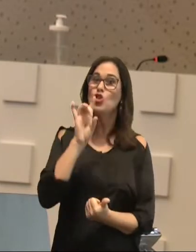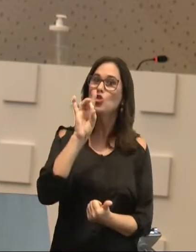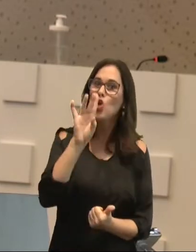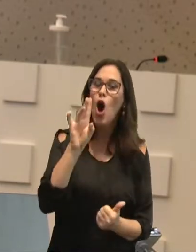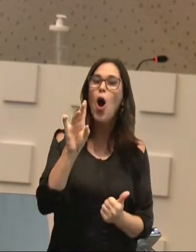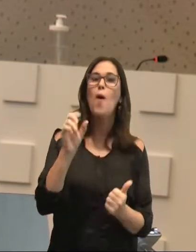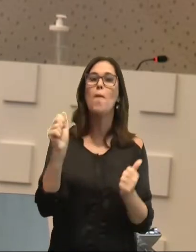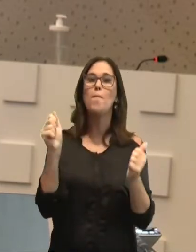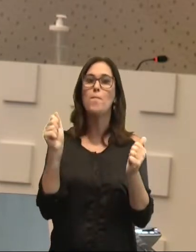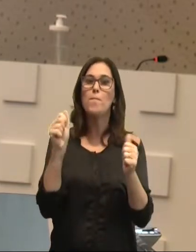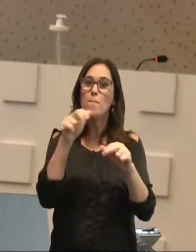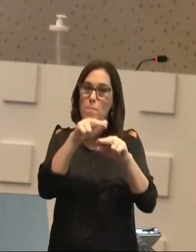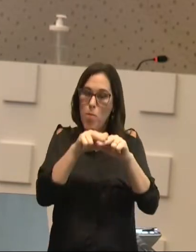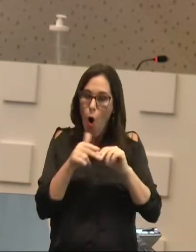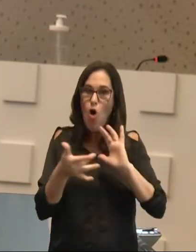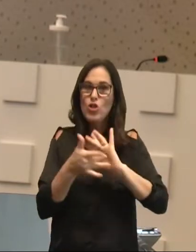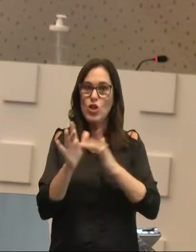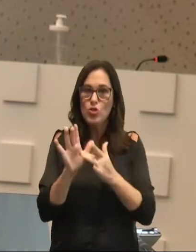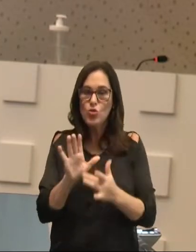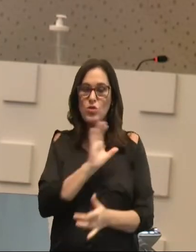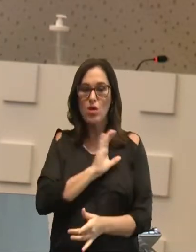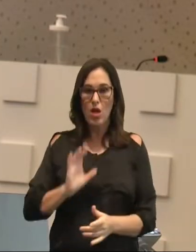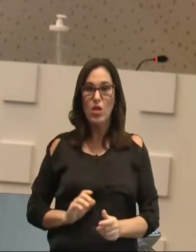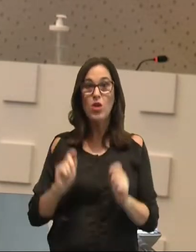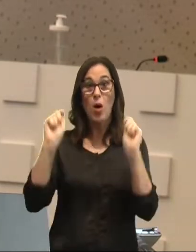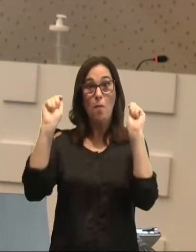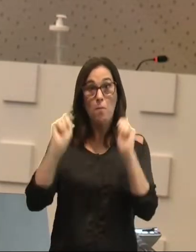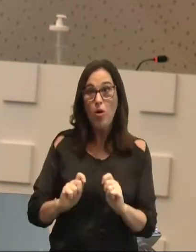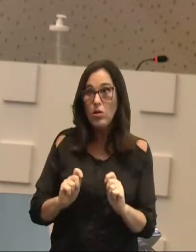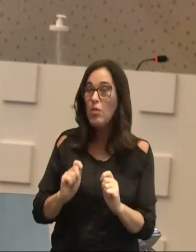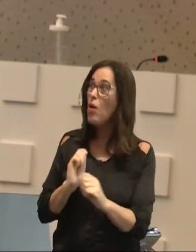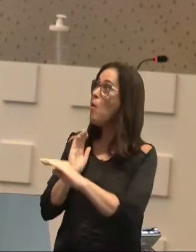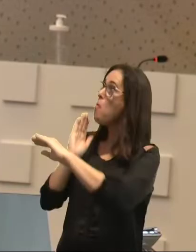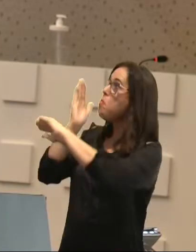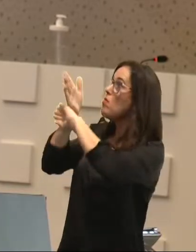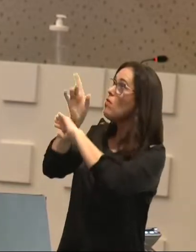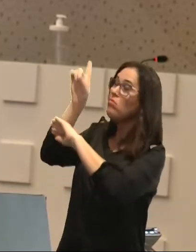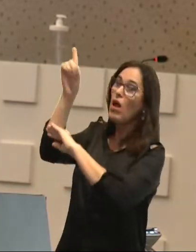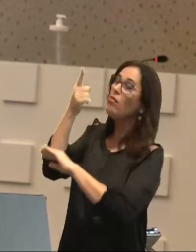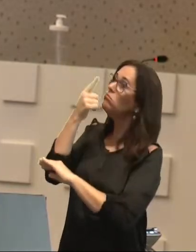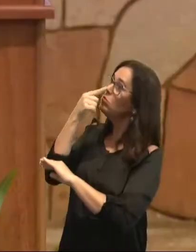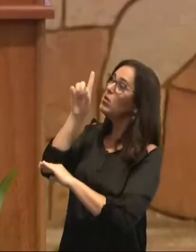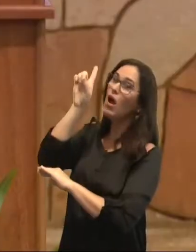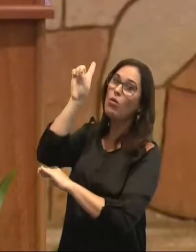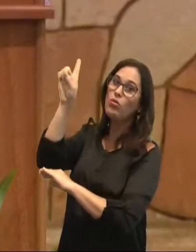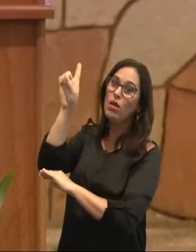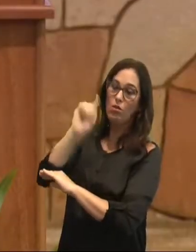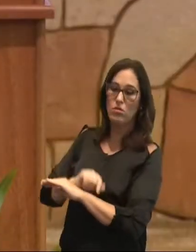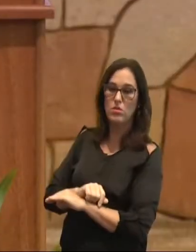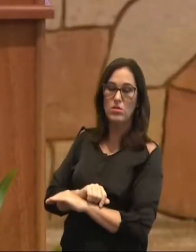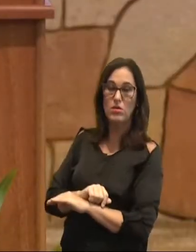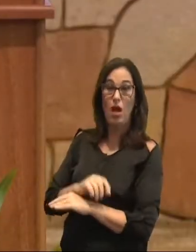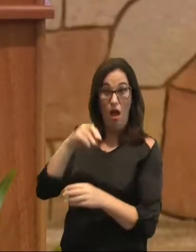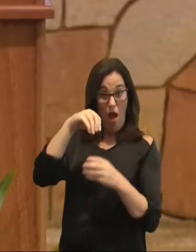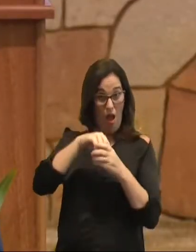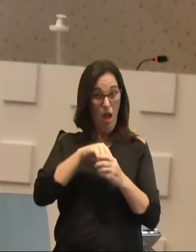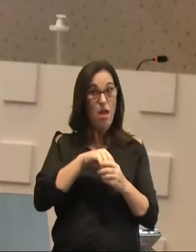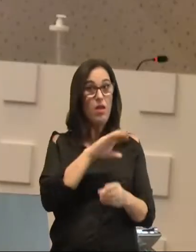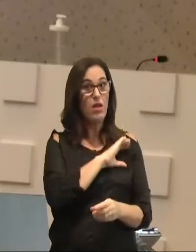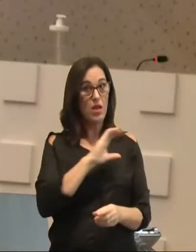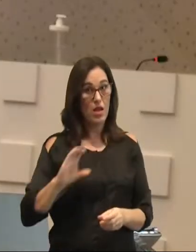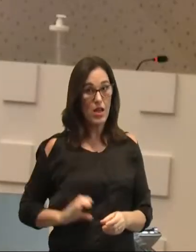Cristo, então, nós temos mérito para entrar na presença de Deus. Então, em Cristo nós fomos